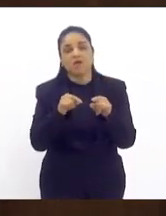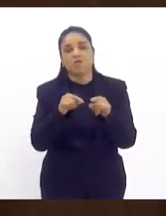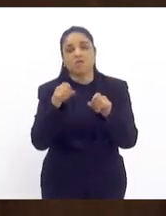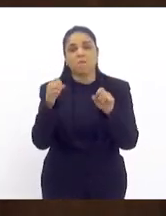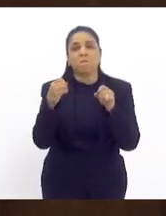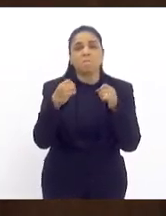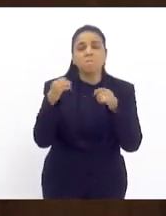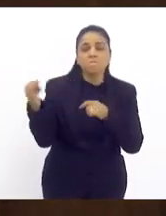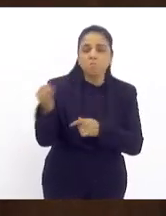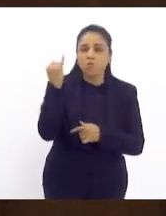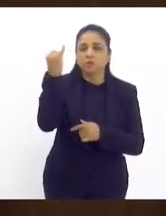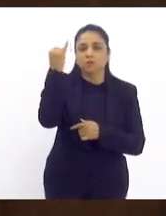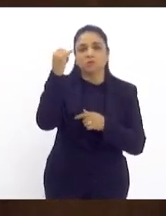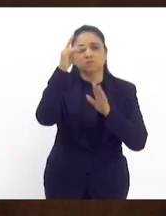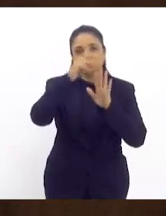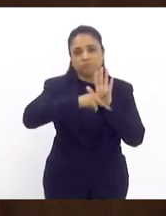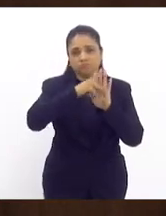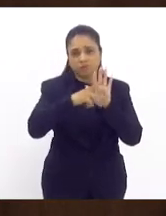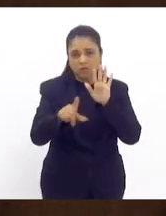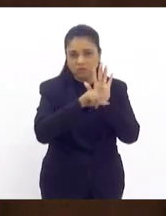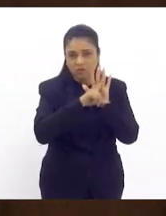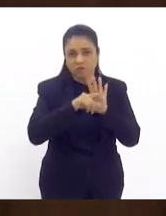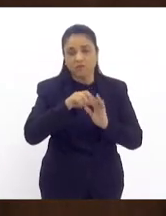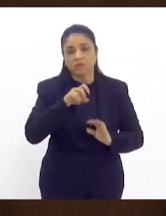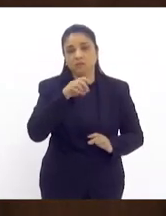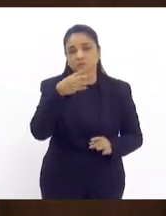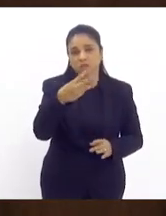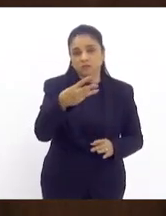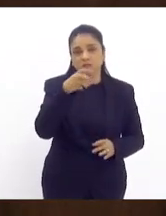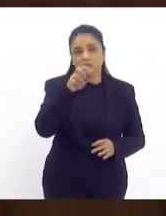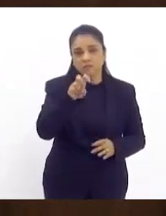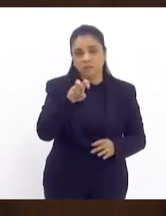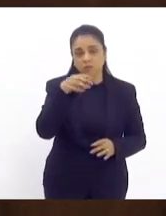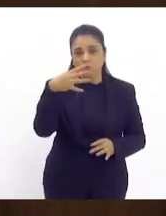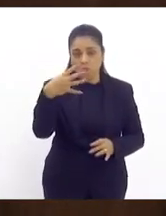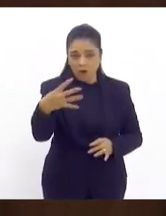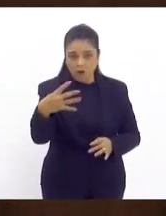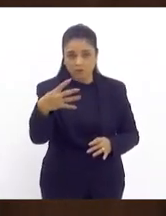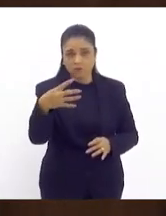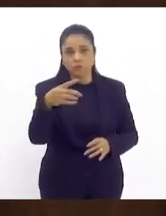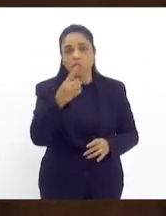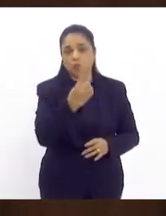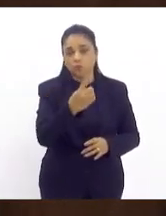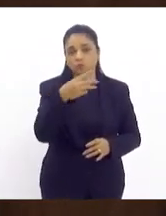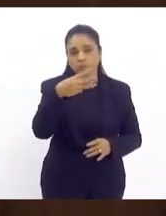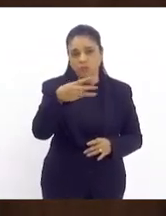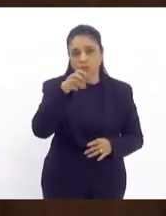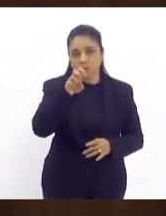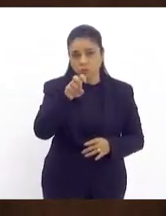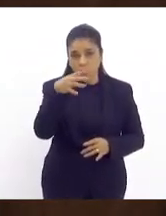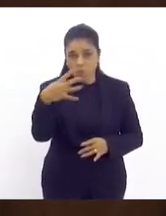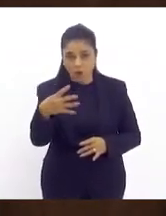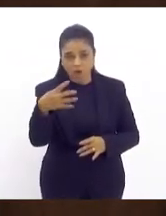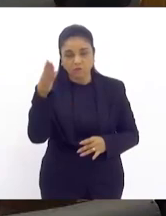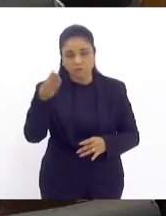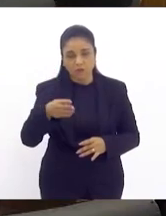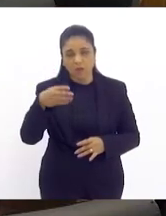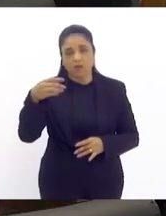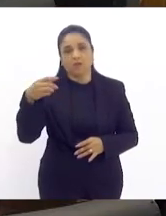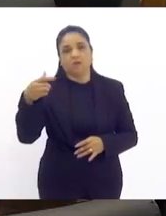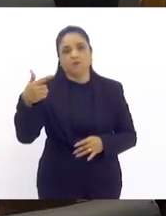desse projeto de lei 1354 barra 2016 da autoria dos nobres colegas muito obrigada presidente